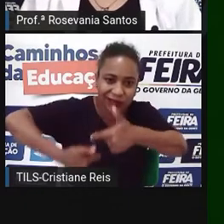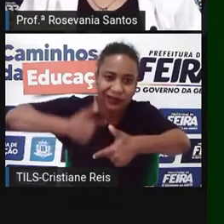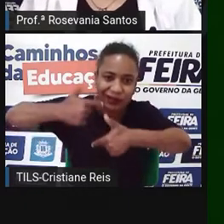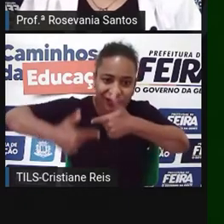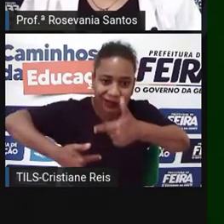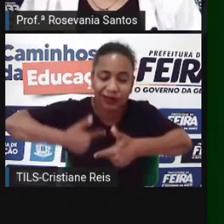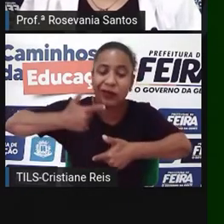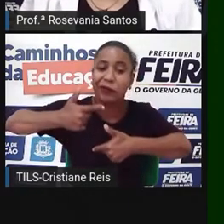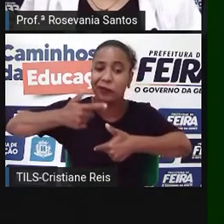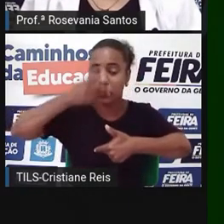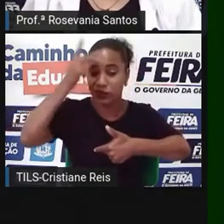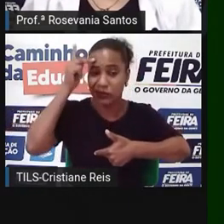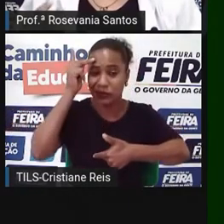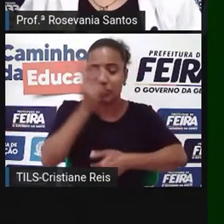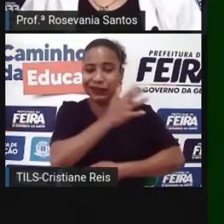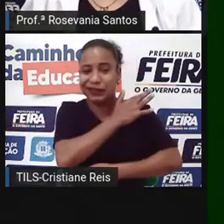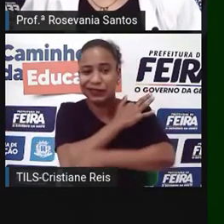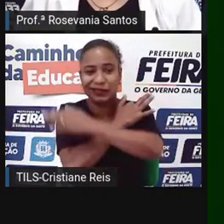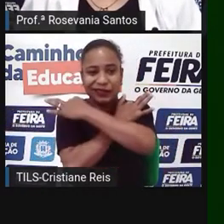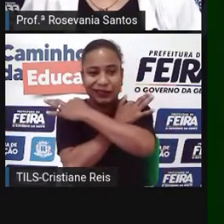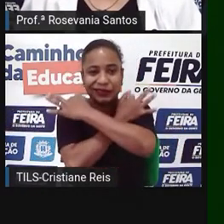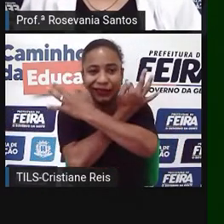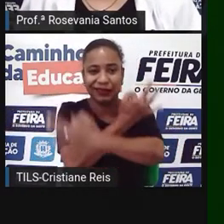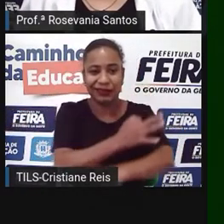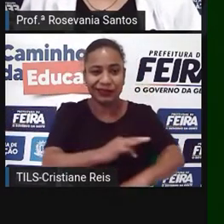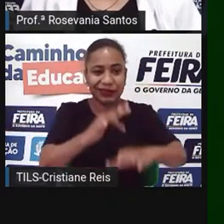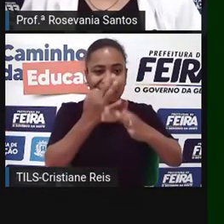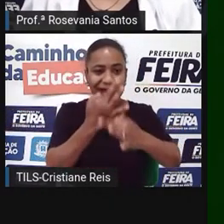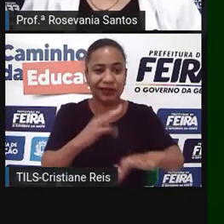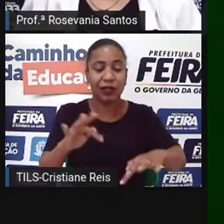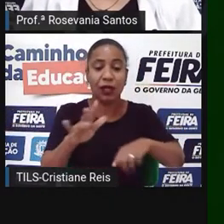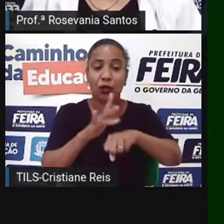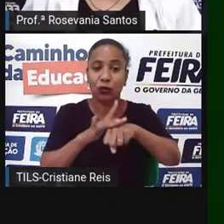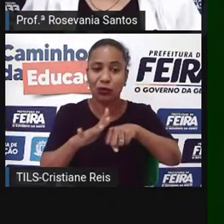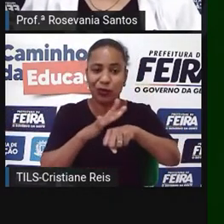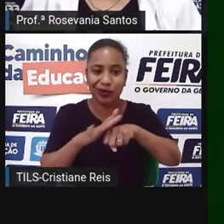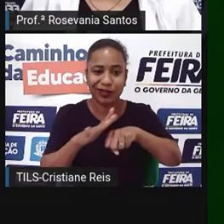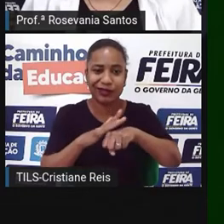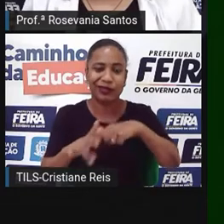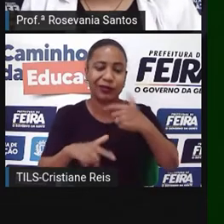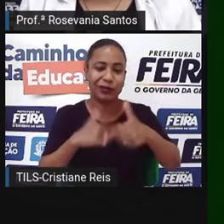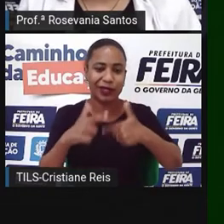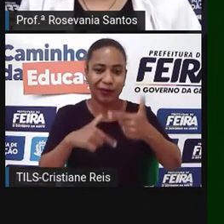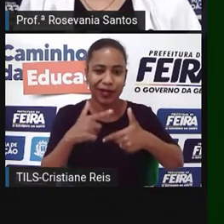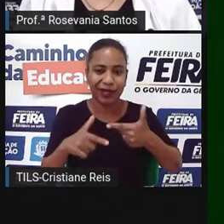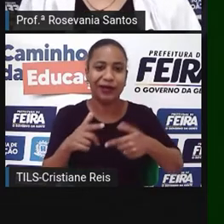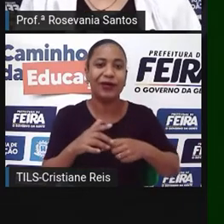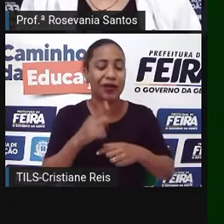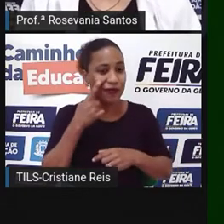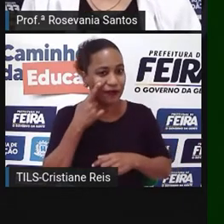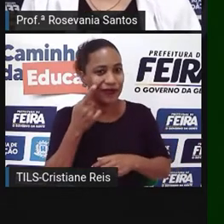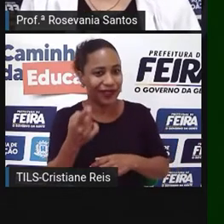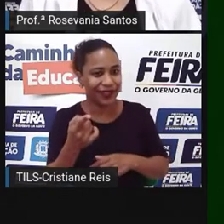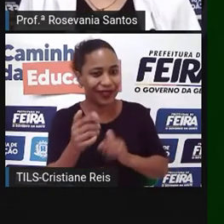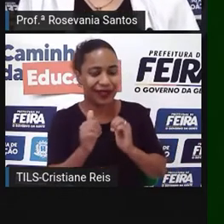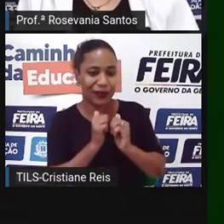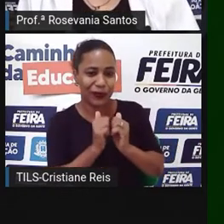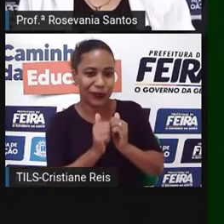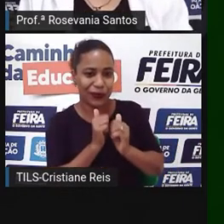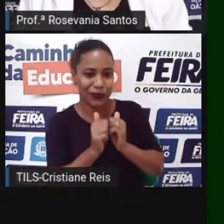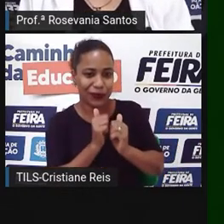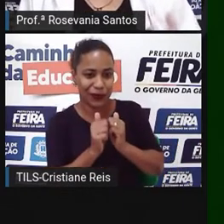uma série de doenças ocupacionais. A pessoa tá muito ligada aí a essas áreas aqui, ao cultivo de arroz. Então, significa,